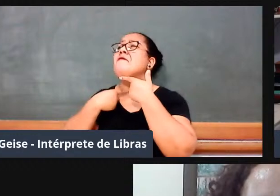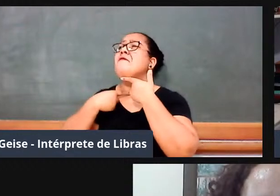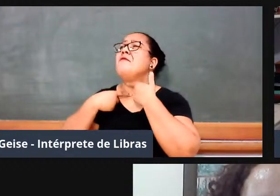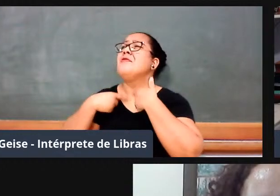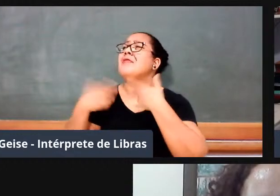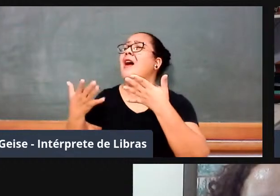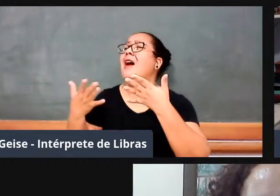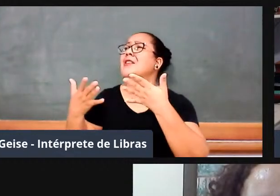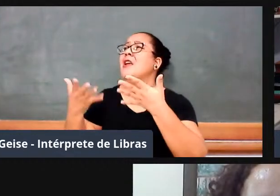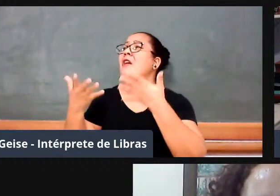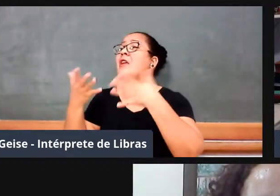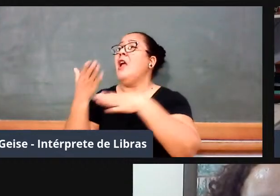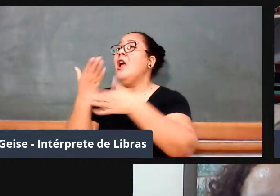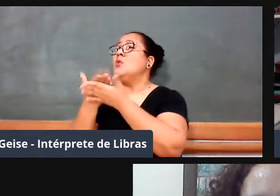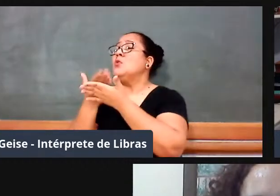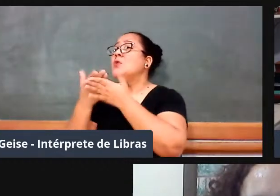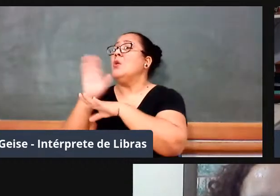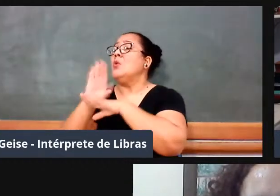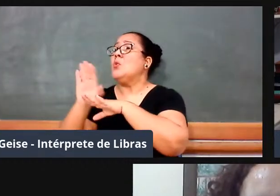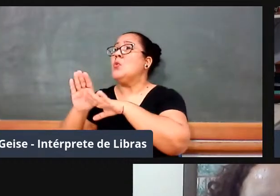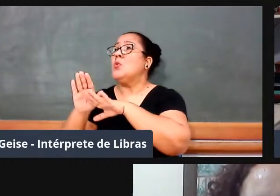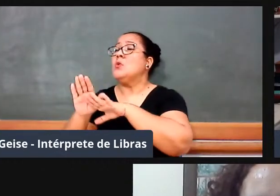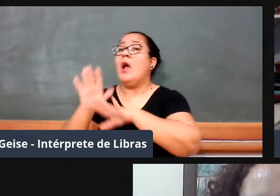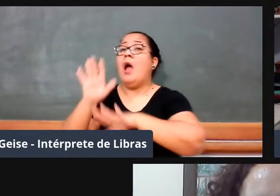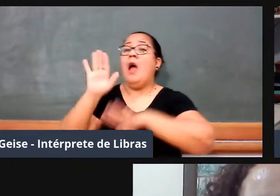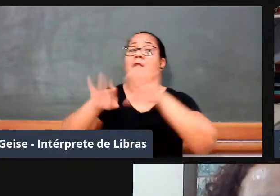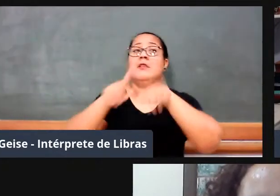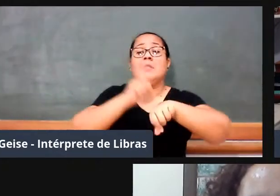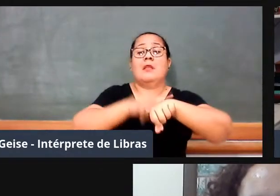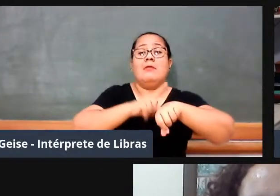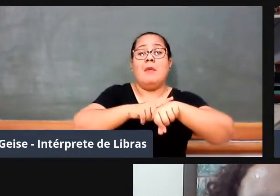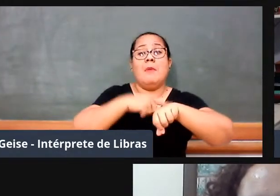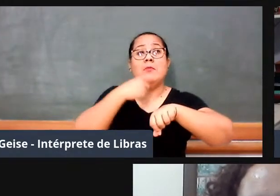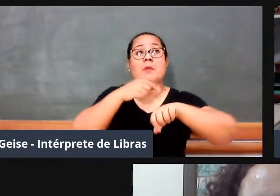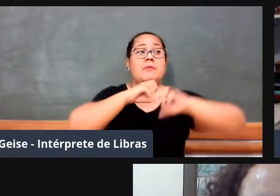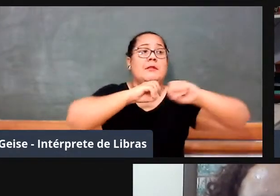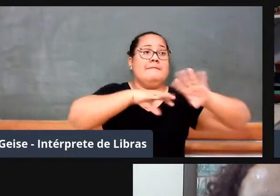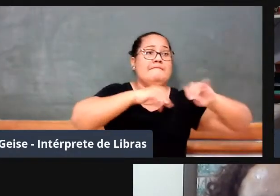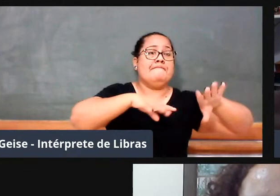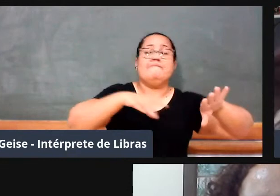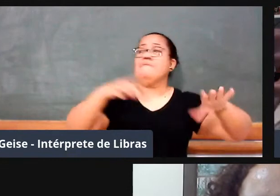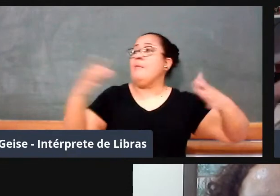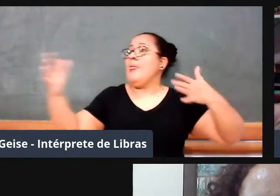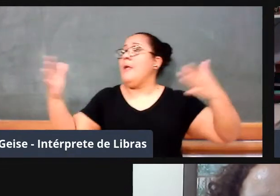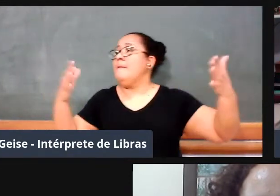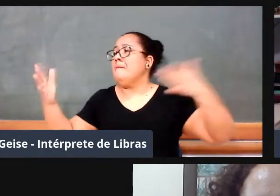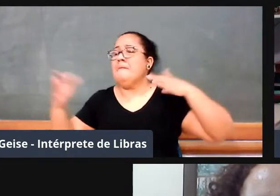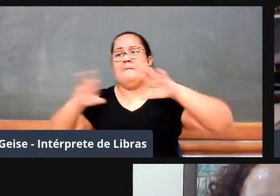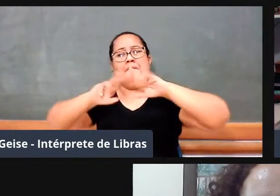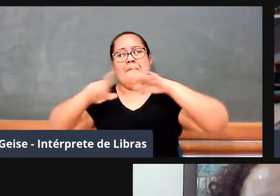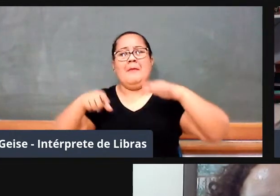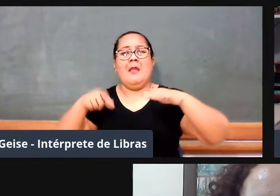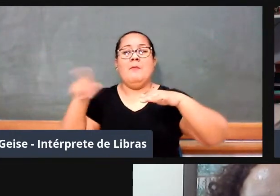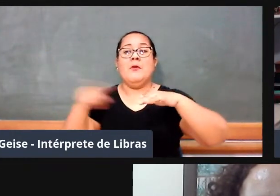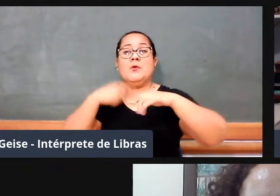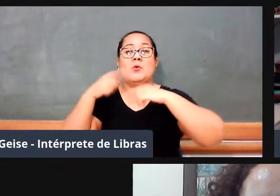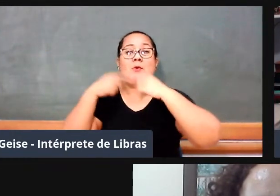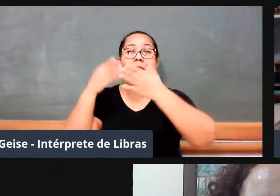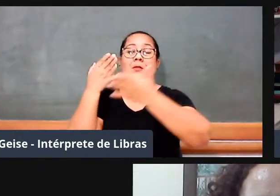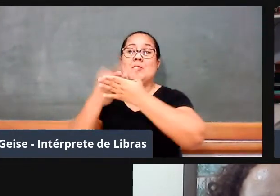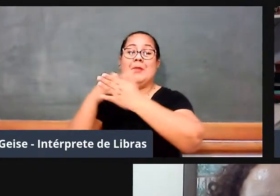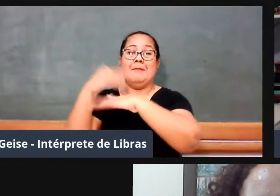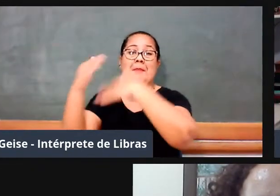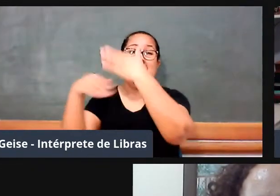trabalho não permita, não permite que ele possa participar de discussões curriculares, enfim, uma série enorme de fatores, né,